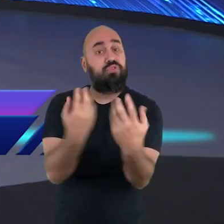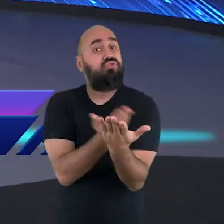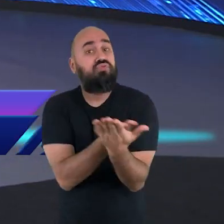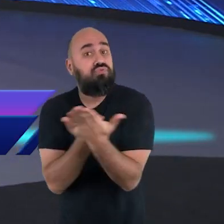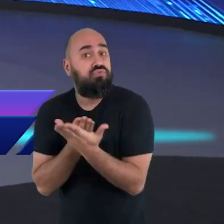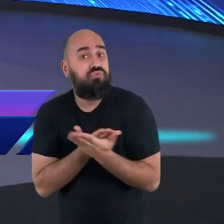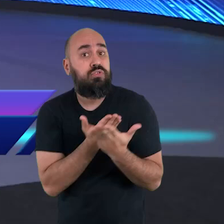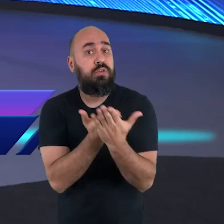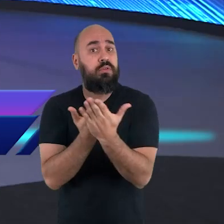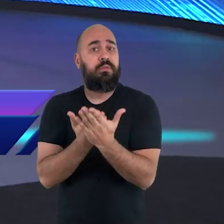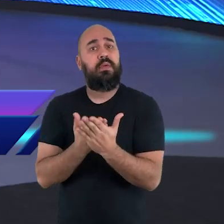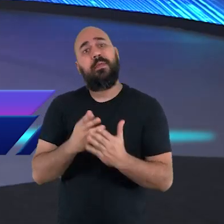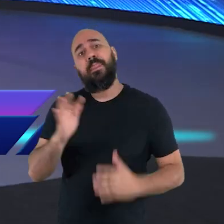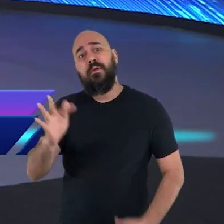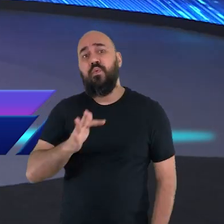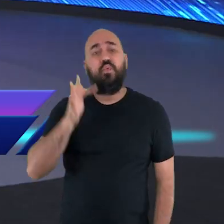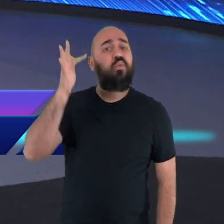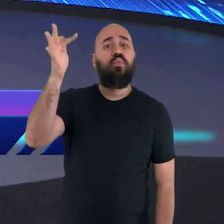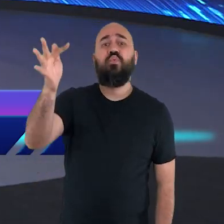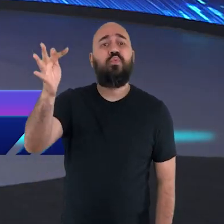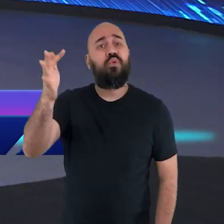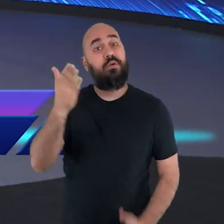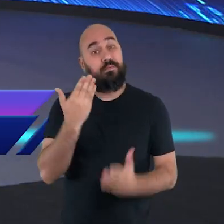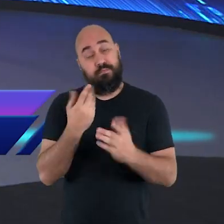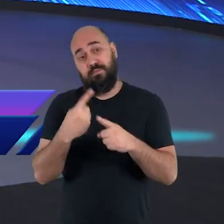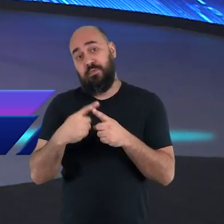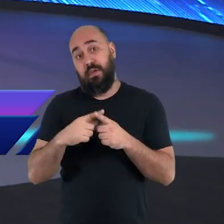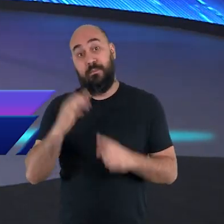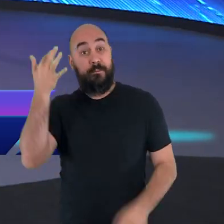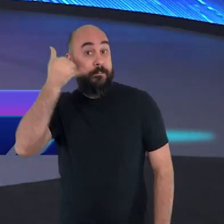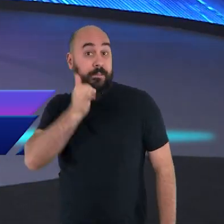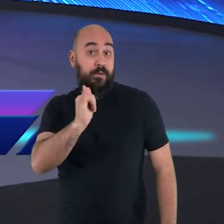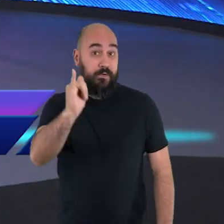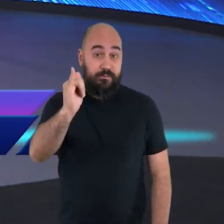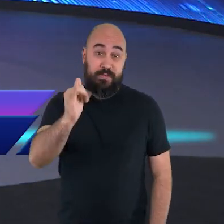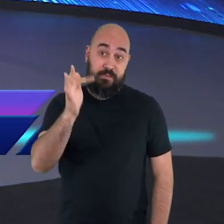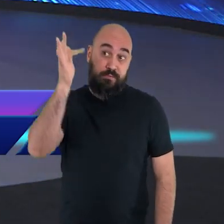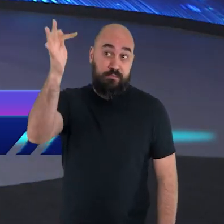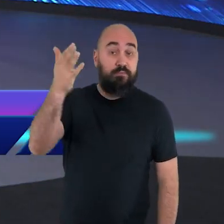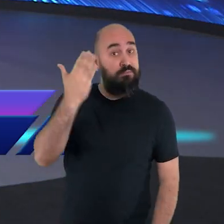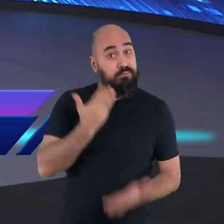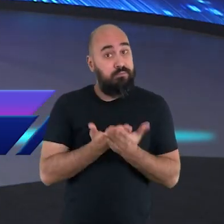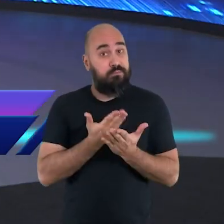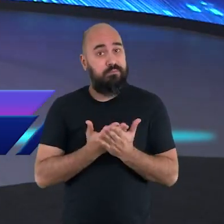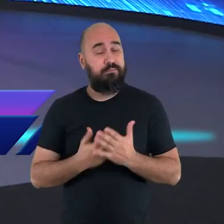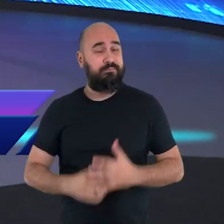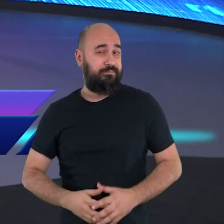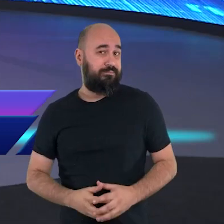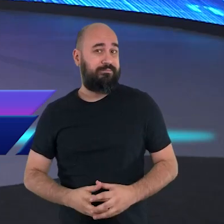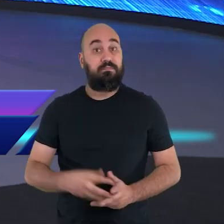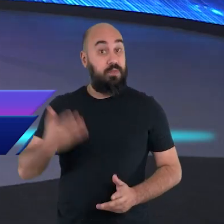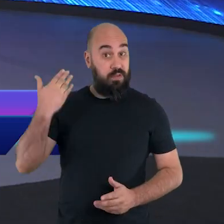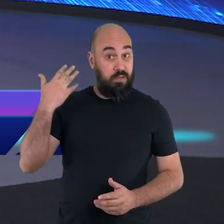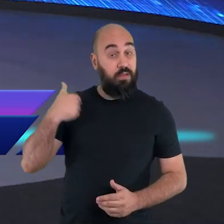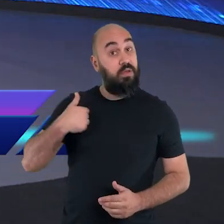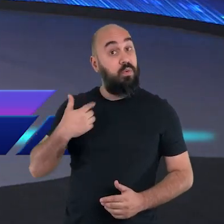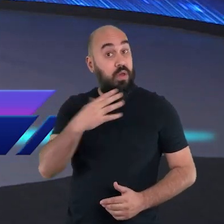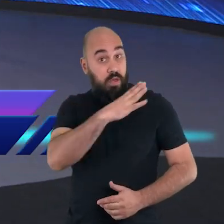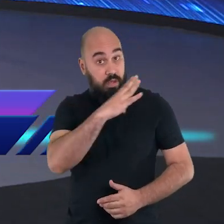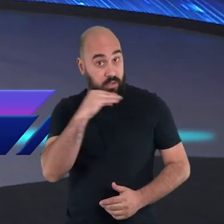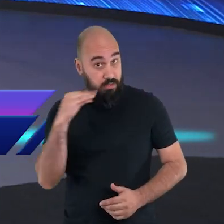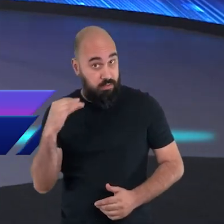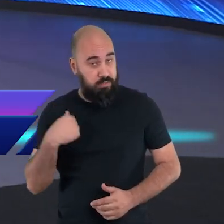as profecias. Quando eu era adolescente, eu era encantado pelo mundo do direito.